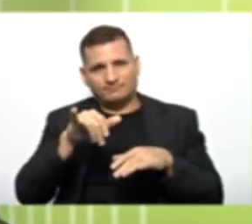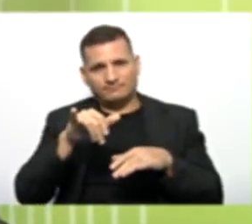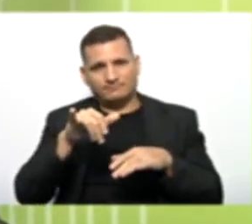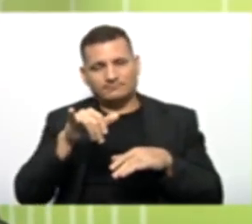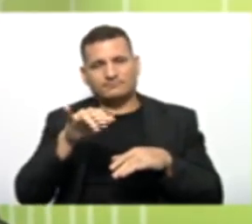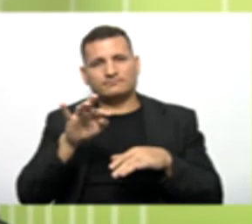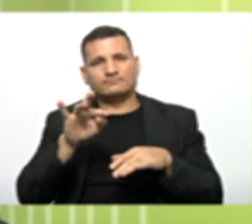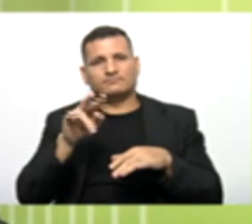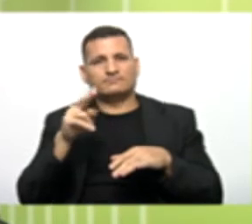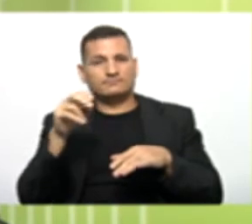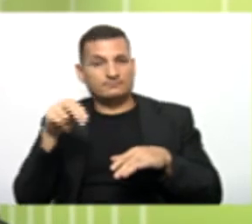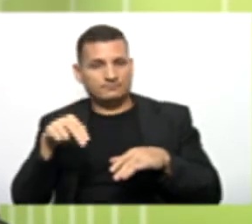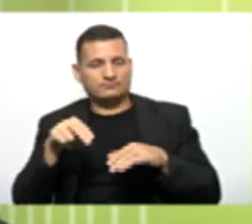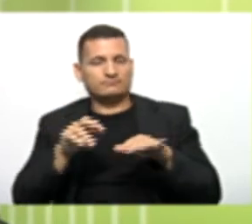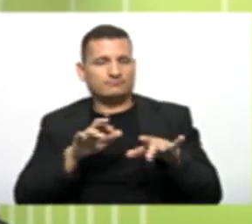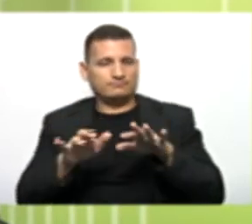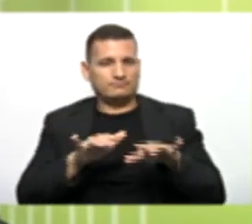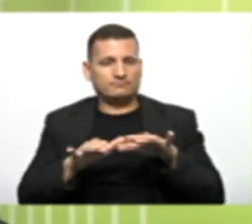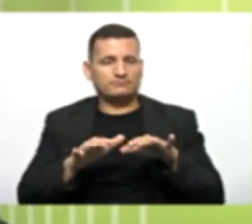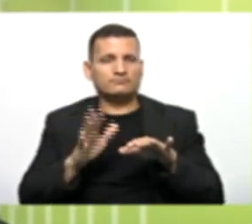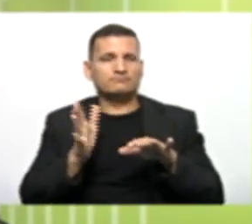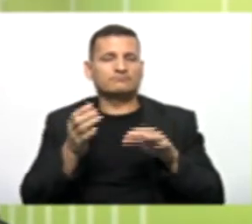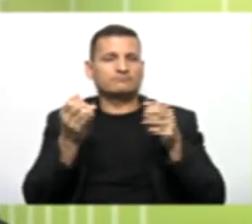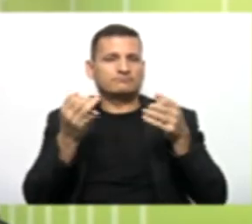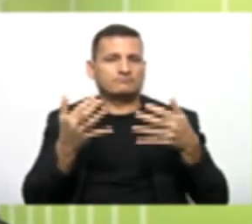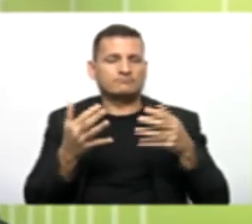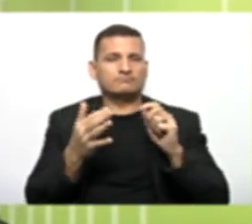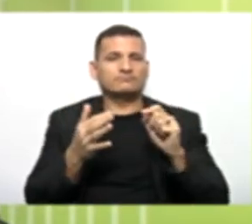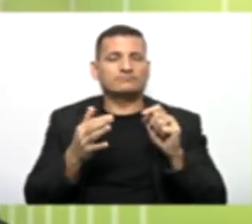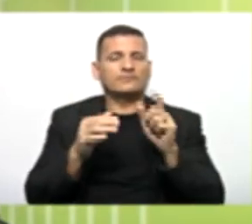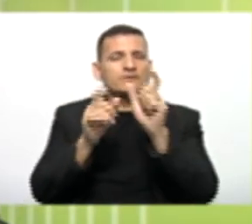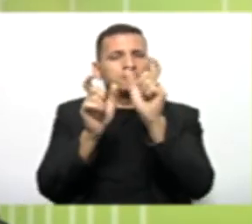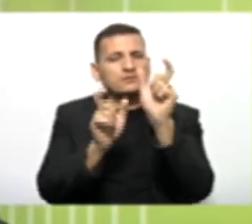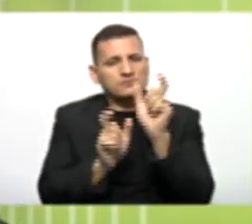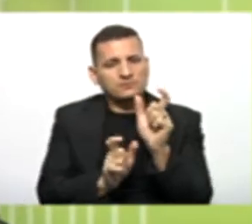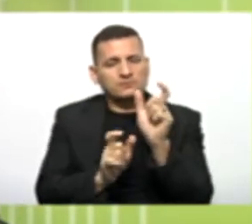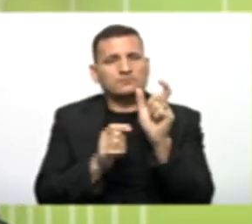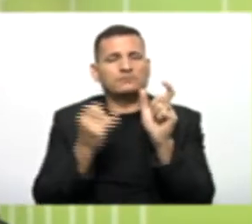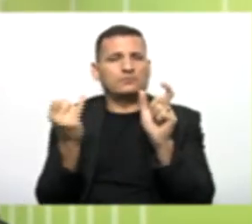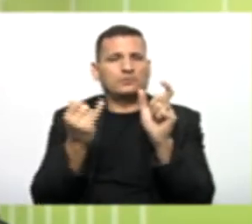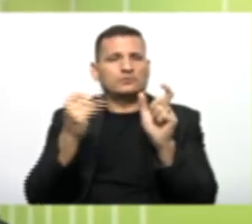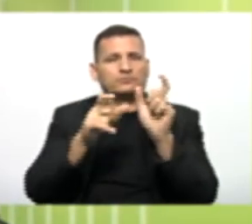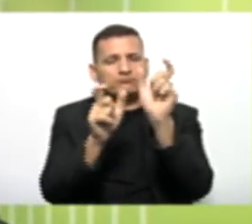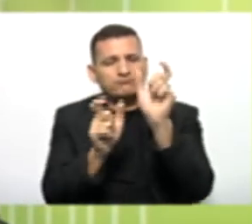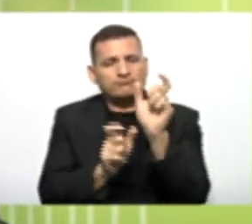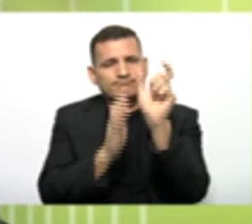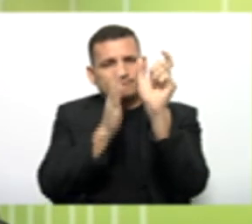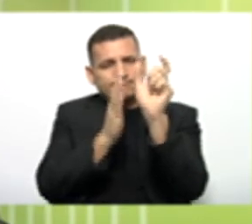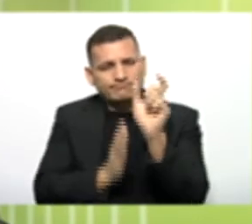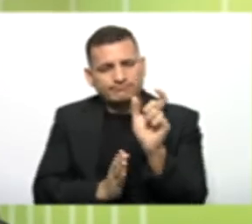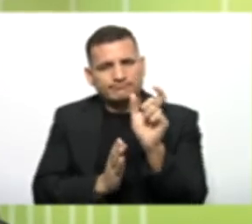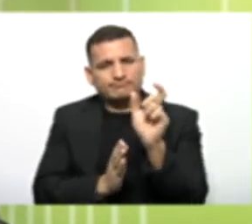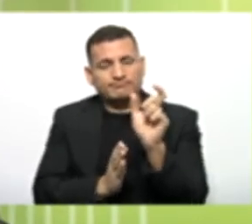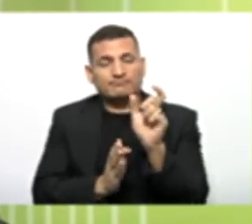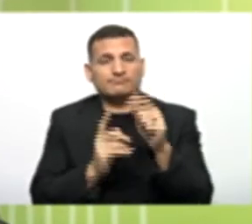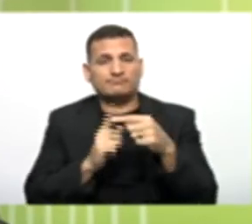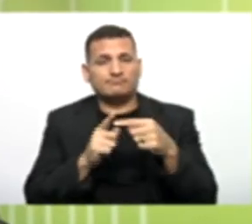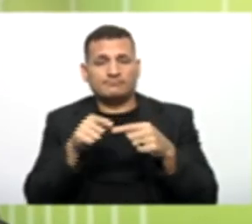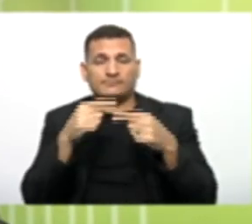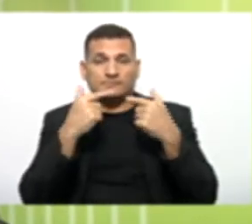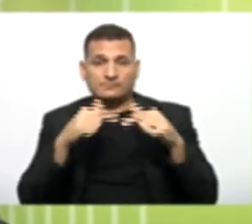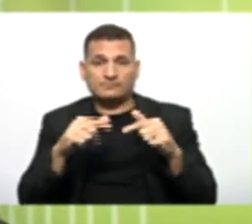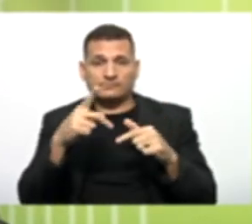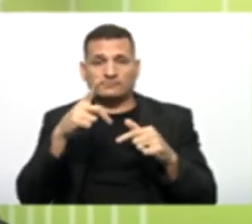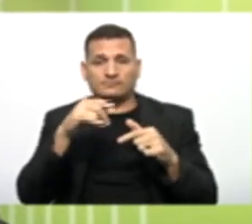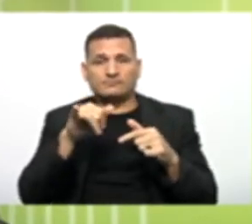anteriores Nós sabemos Que a identação Ela é essencial Como essa linguagem Em Python Ela não